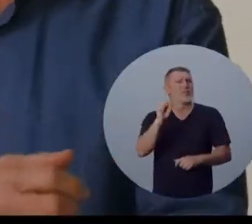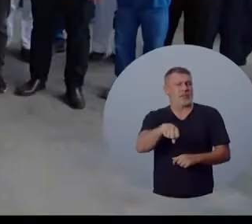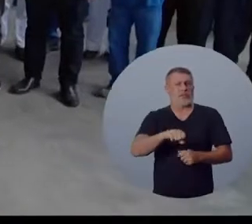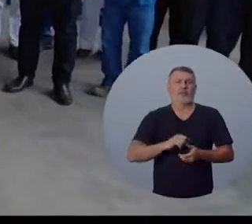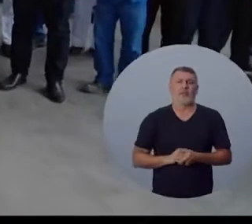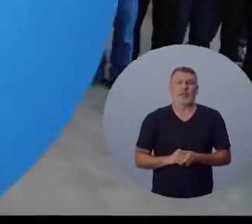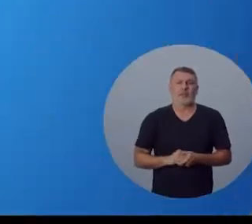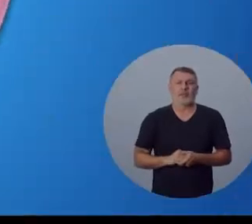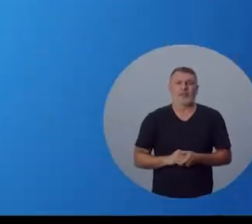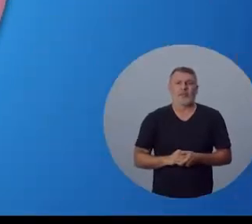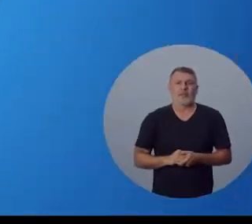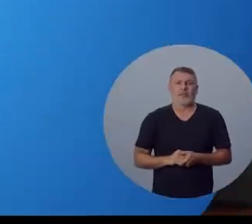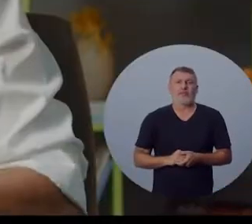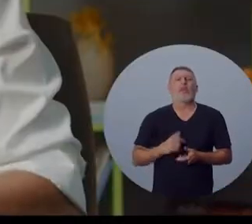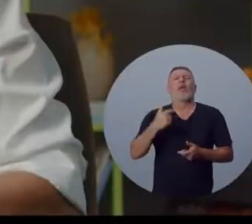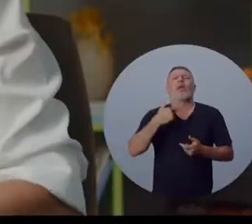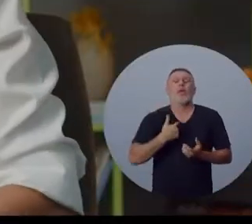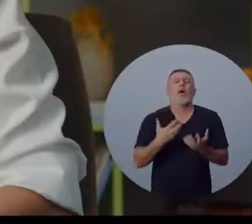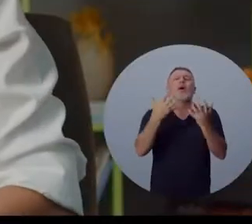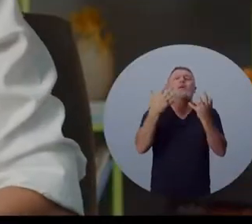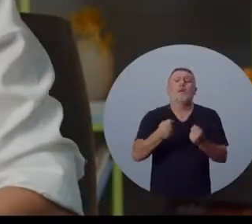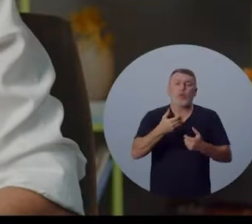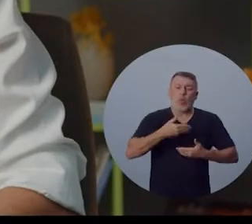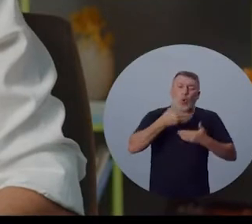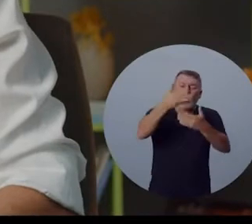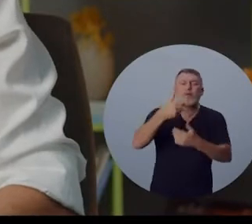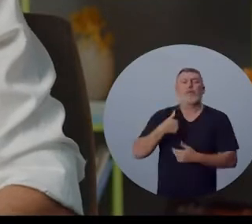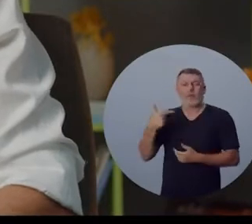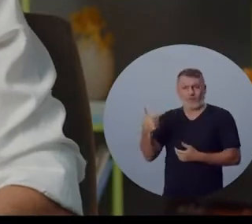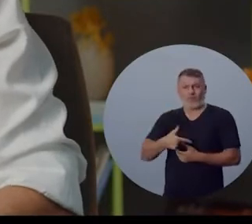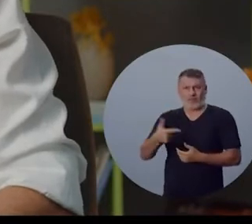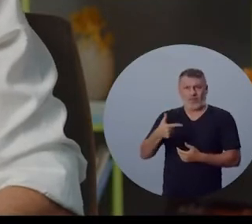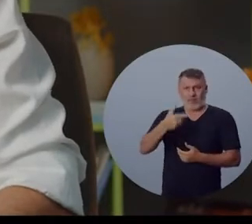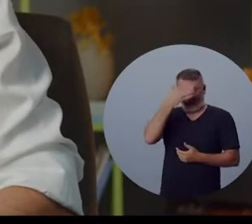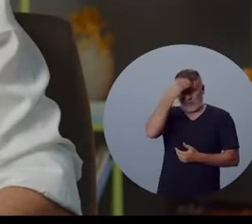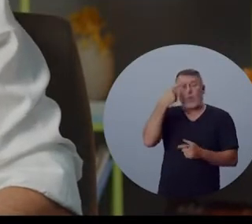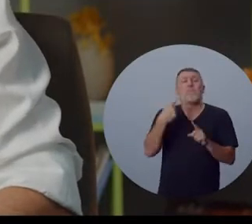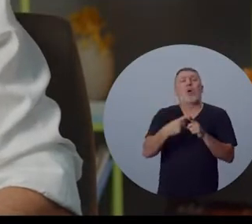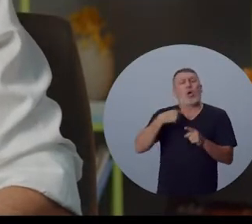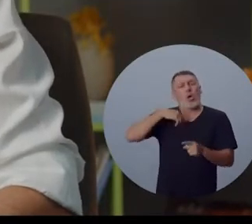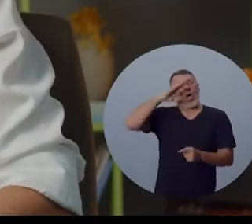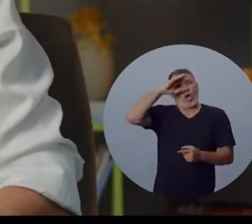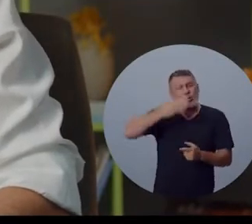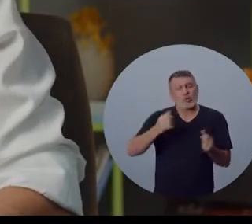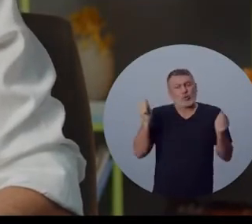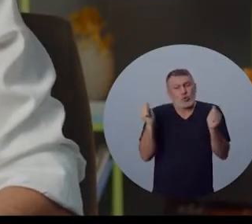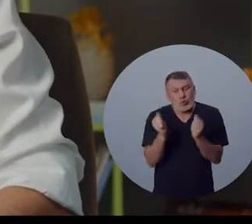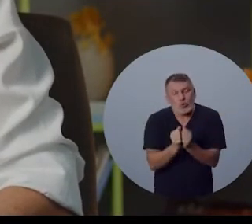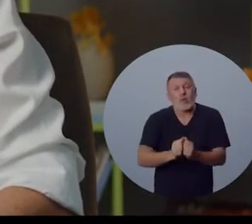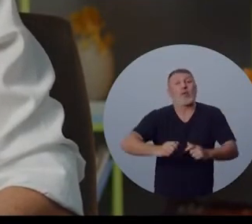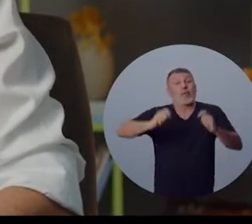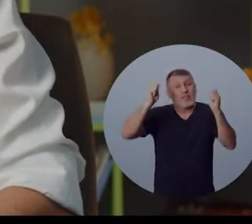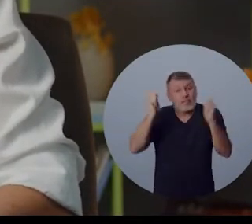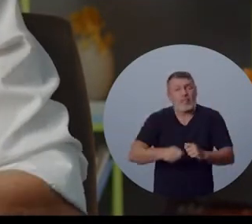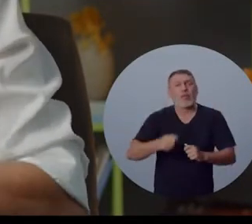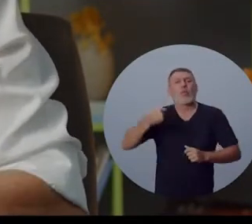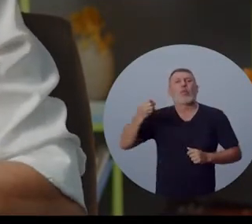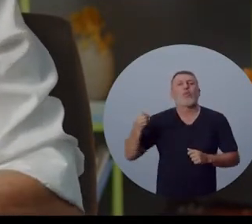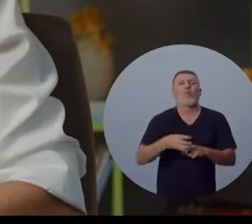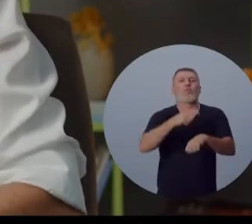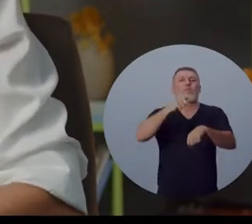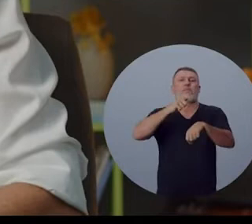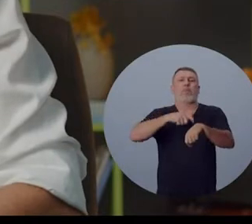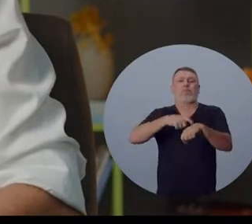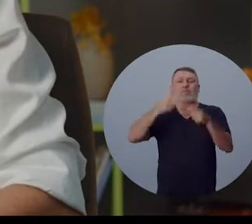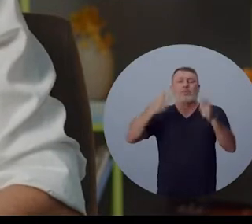capacidade para isso. Eu aceitei o convite para ser o vice do Casa Grande porque acredito que juntos podemos construir um